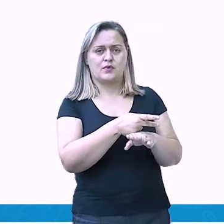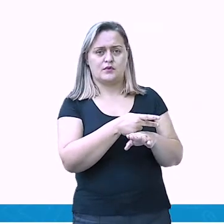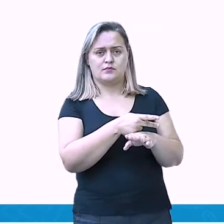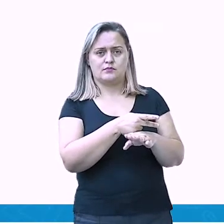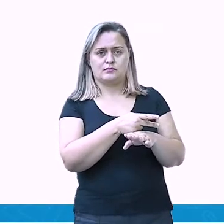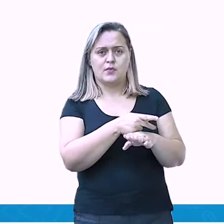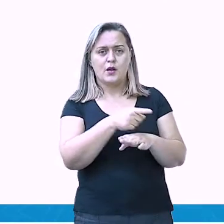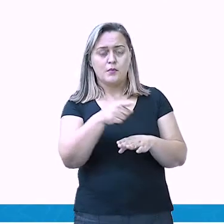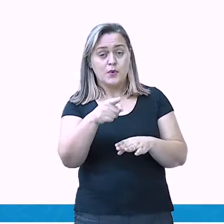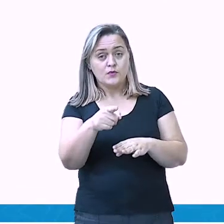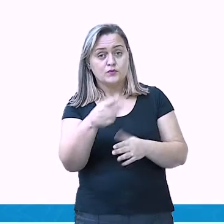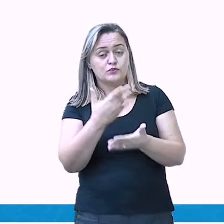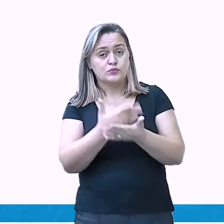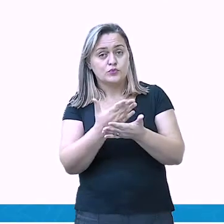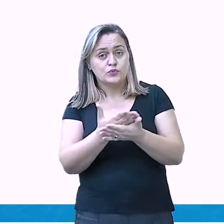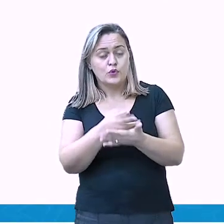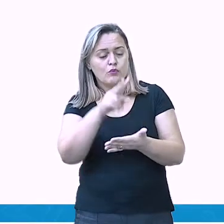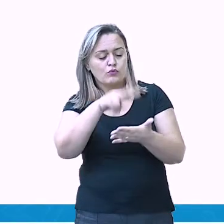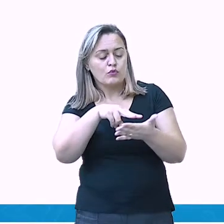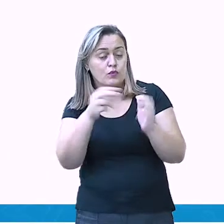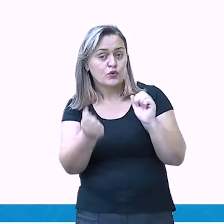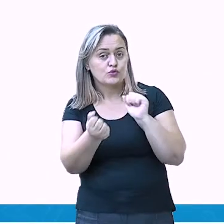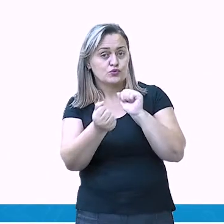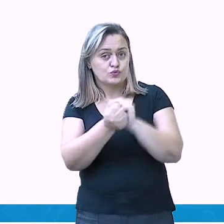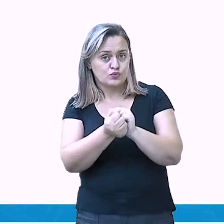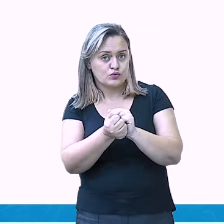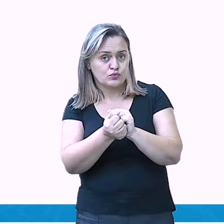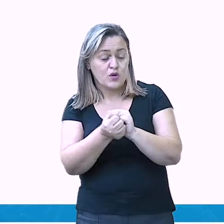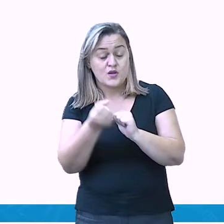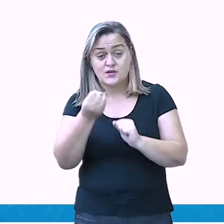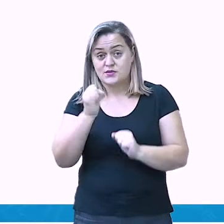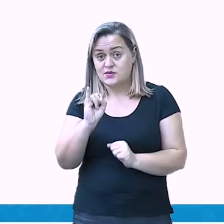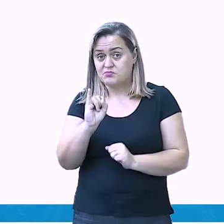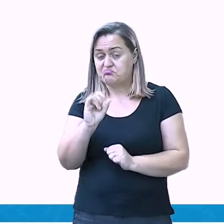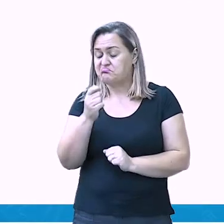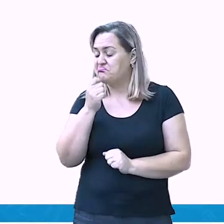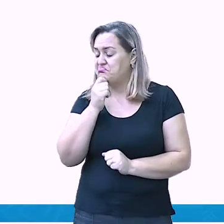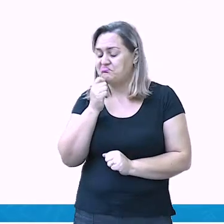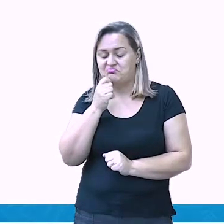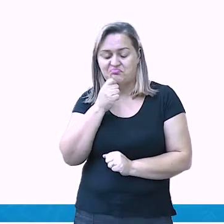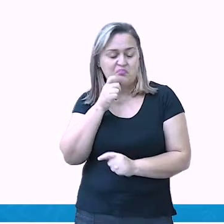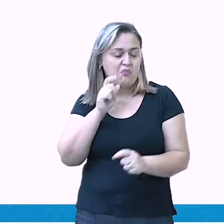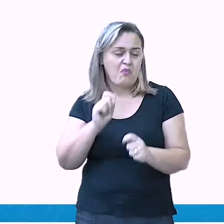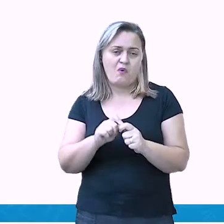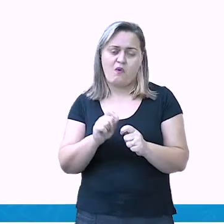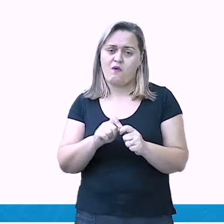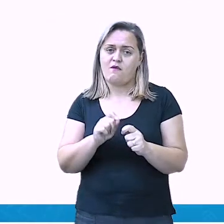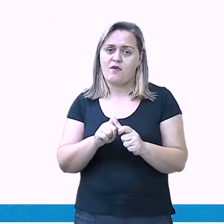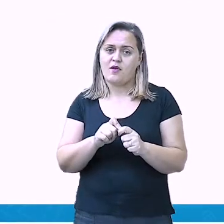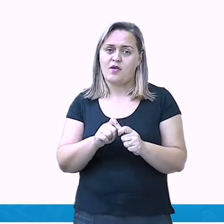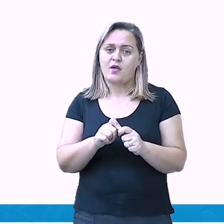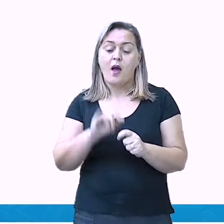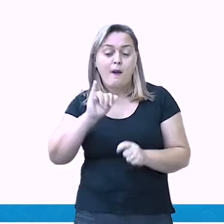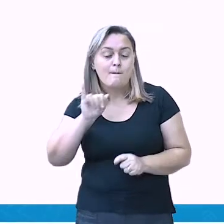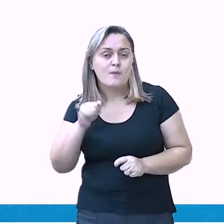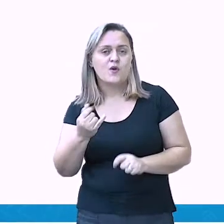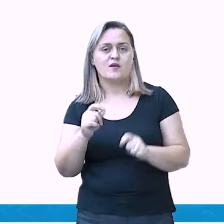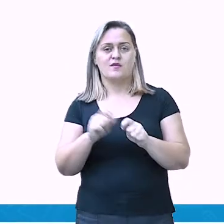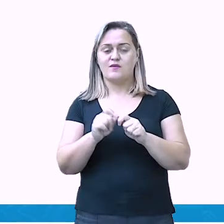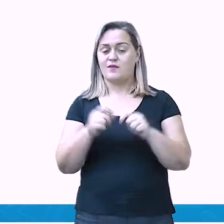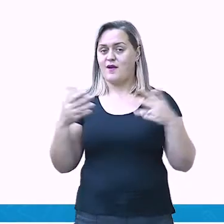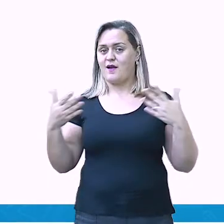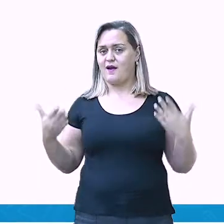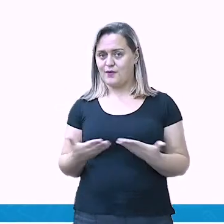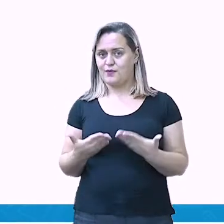acompanhar. Se ainda não fez, aproveite agora para acompanhar junto conosco esta correção, ok?